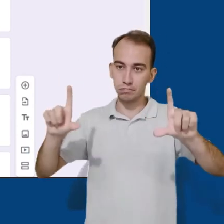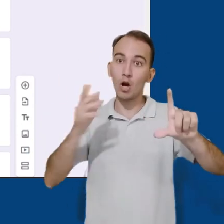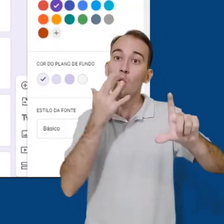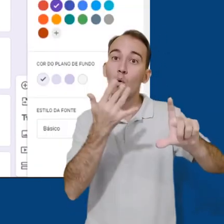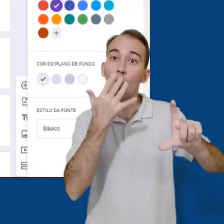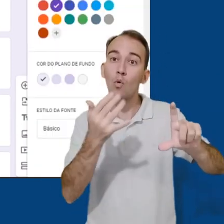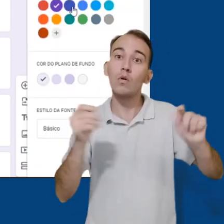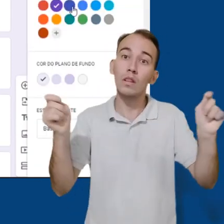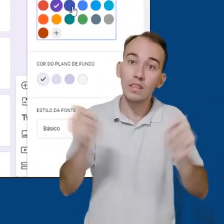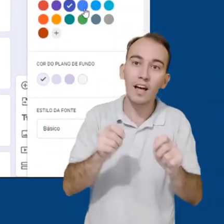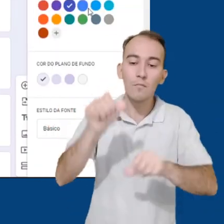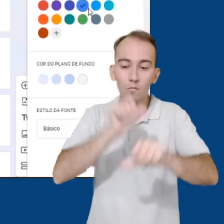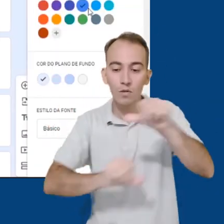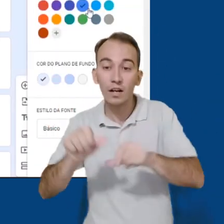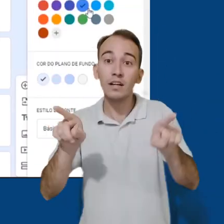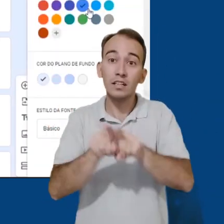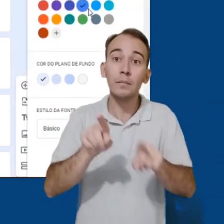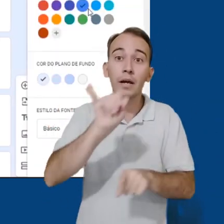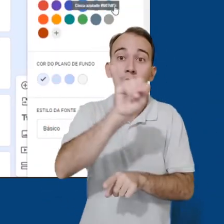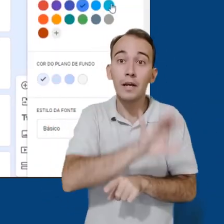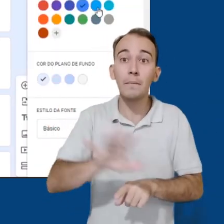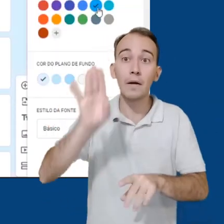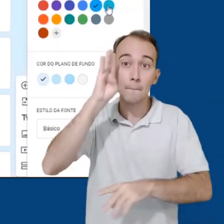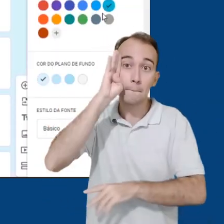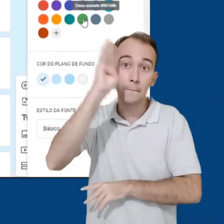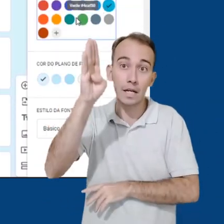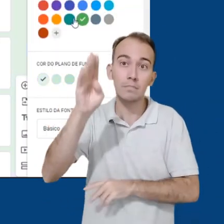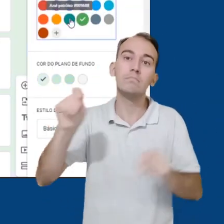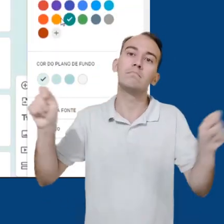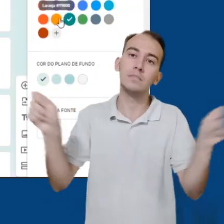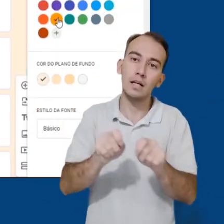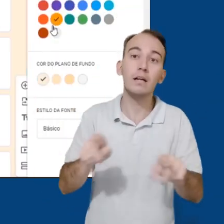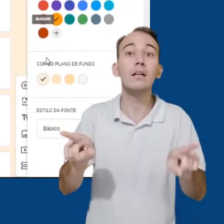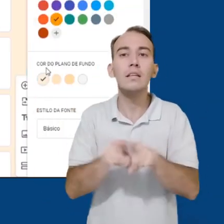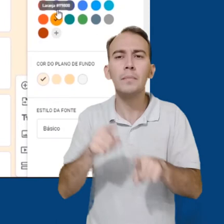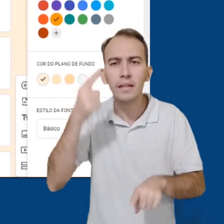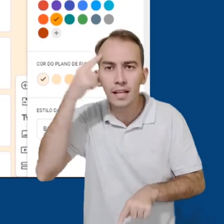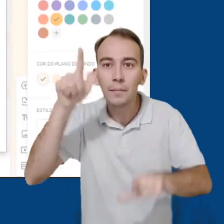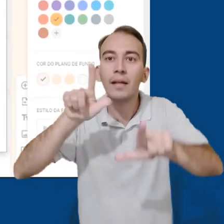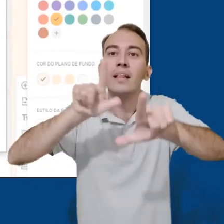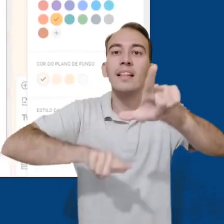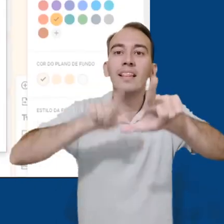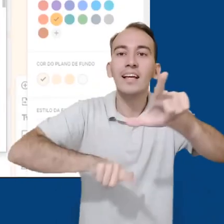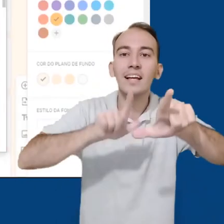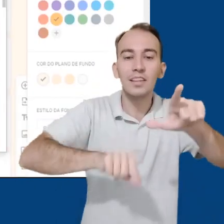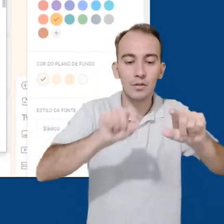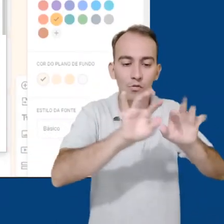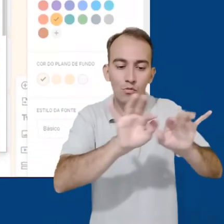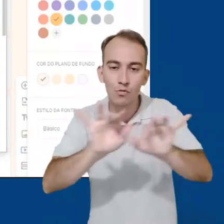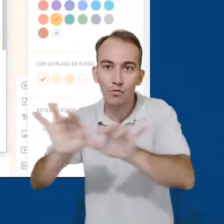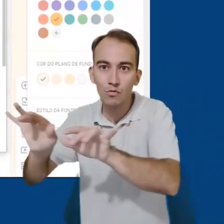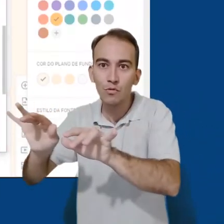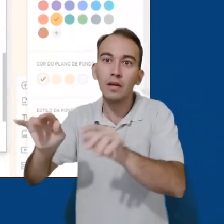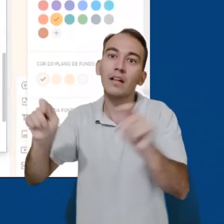superior da página, o Godet nos permite alterar a cor e a foto superior do questionário, além de alterar a fonte.